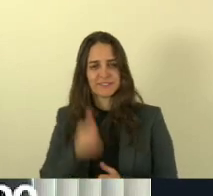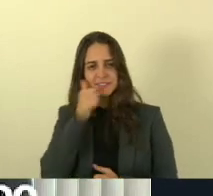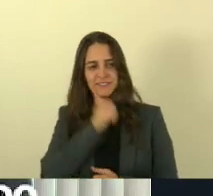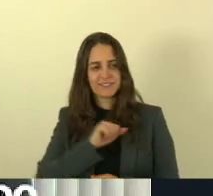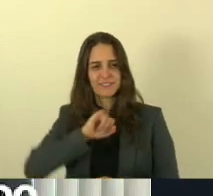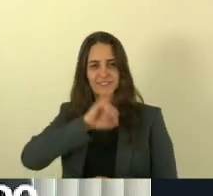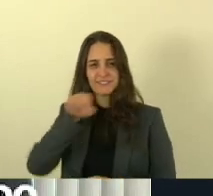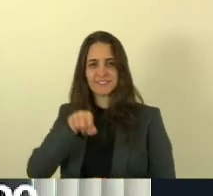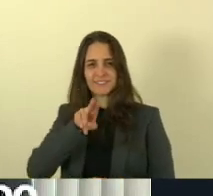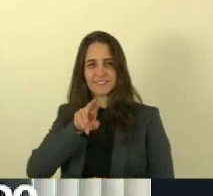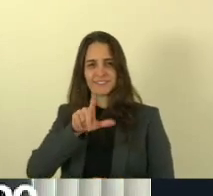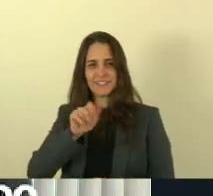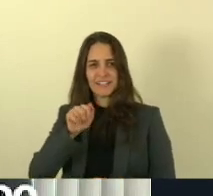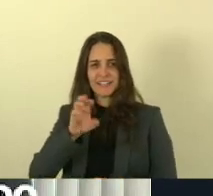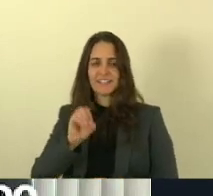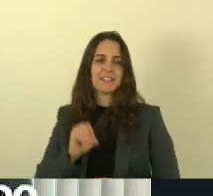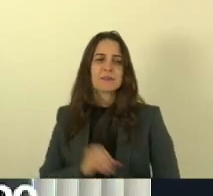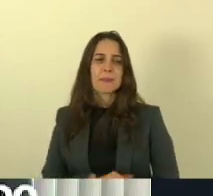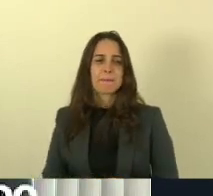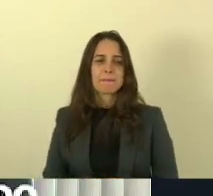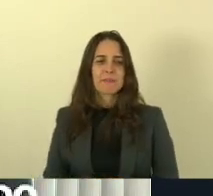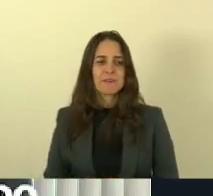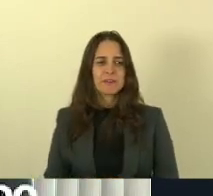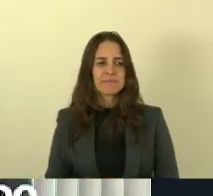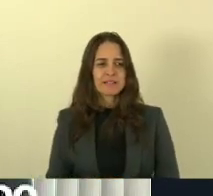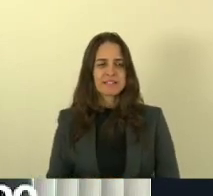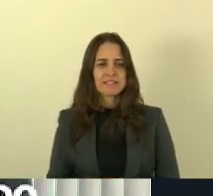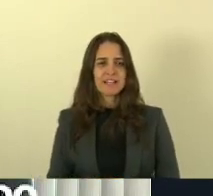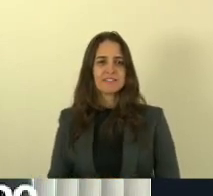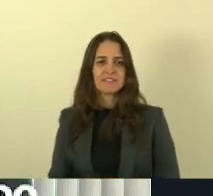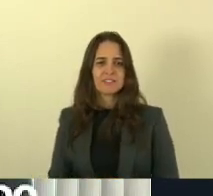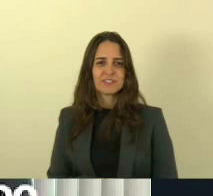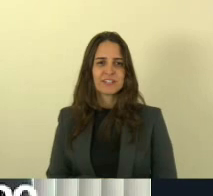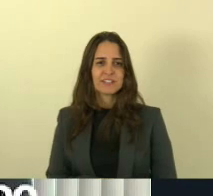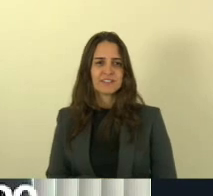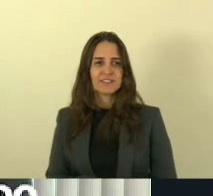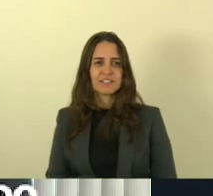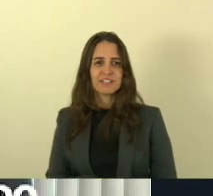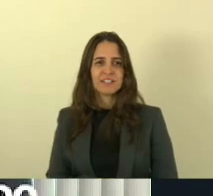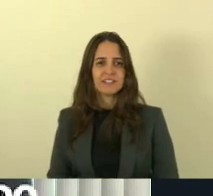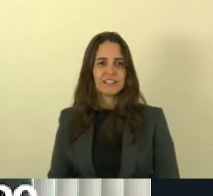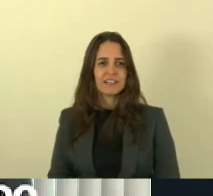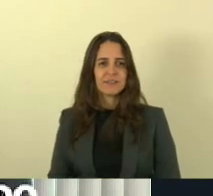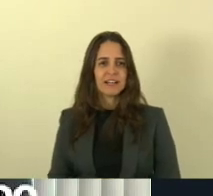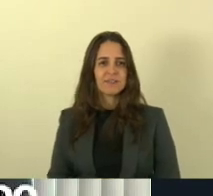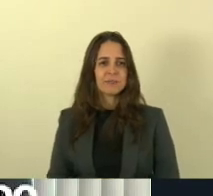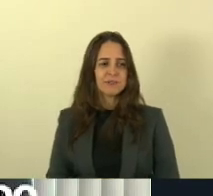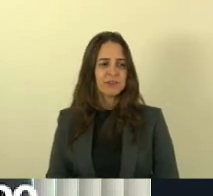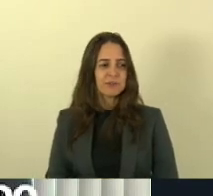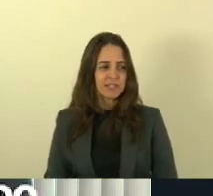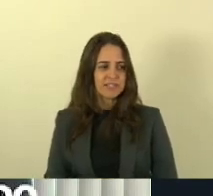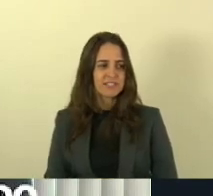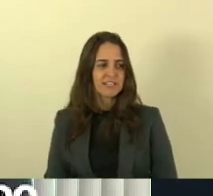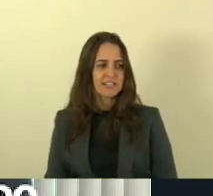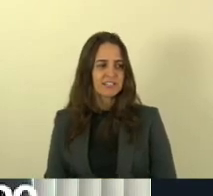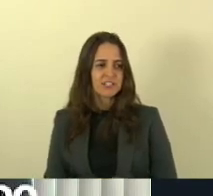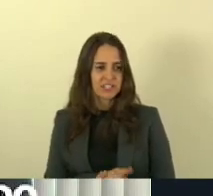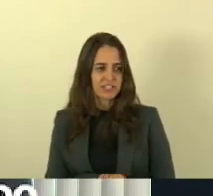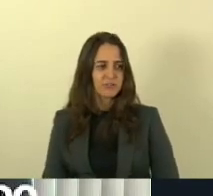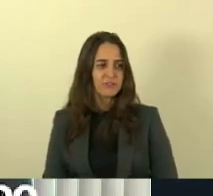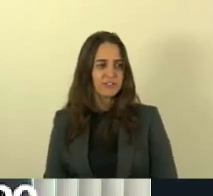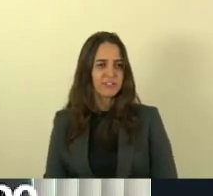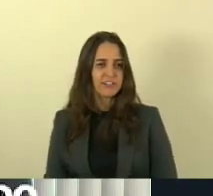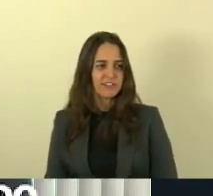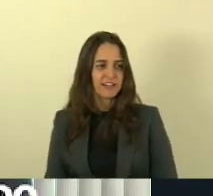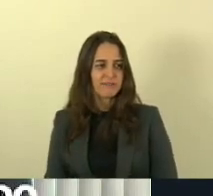Juliana está aí? era para estar Juliana aí fala com ela que eu falei era para estar aí e Rodrigo Monjardim Rodrigo está